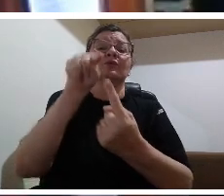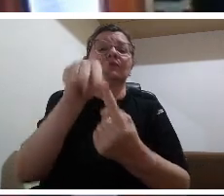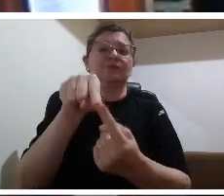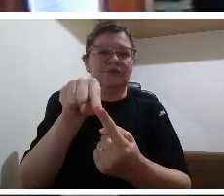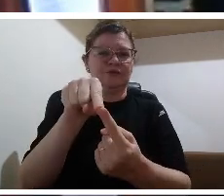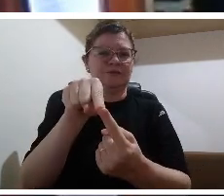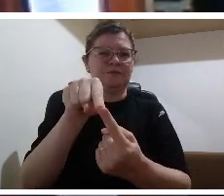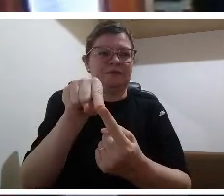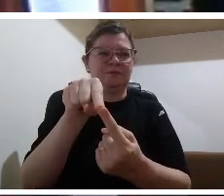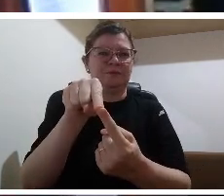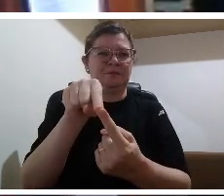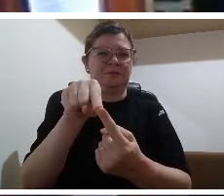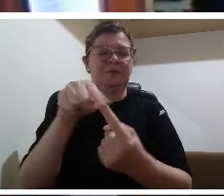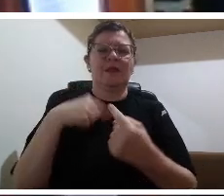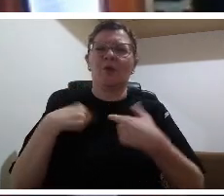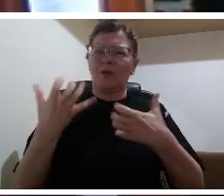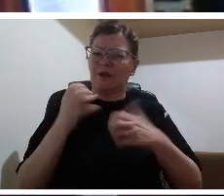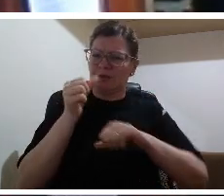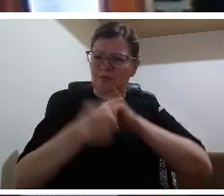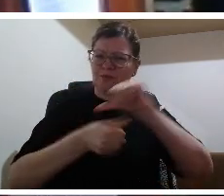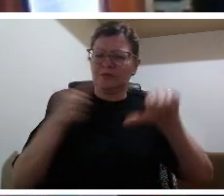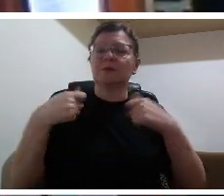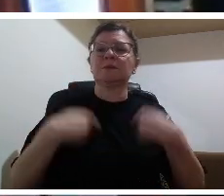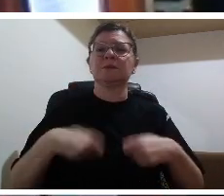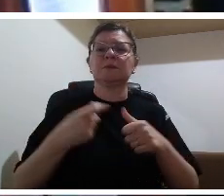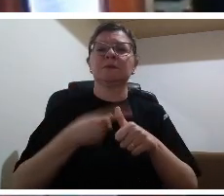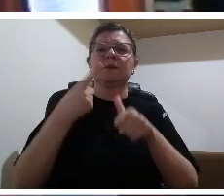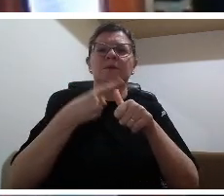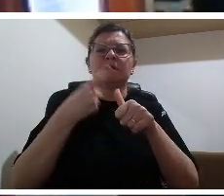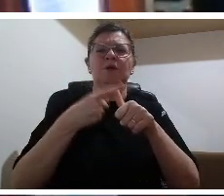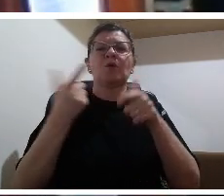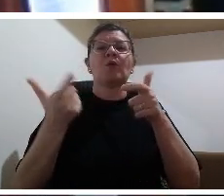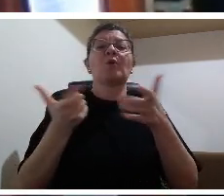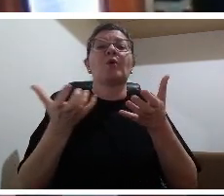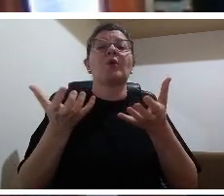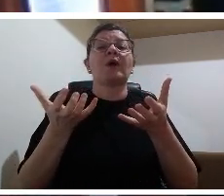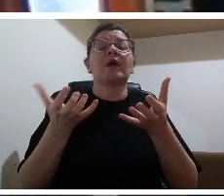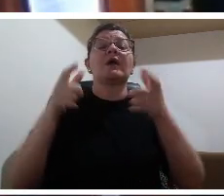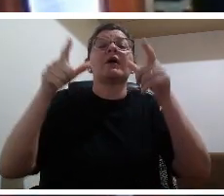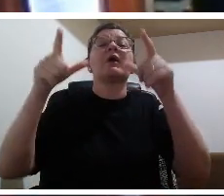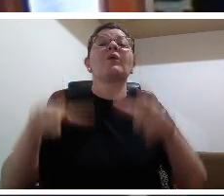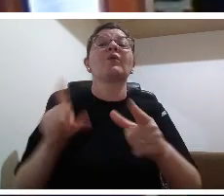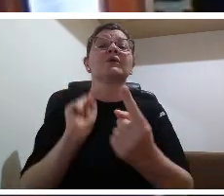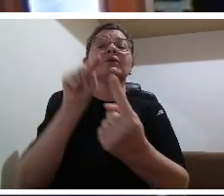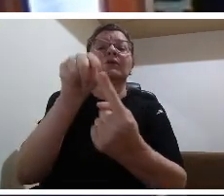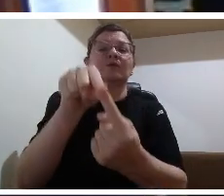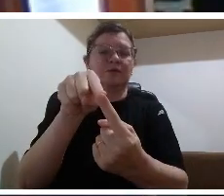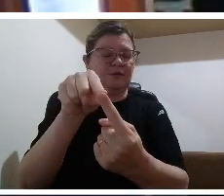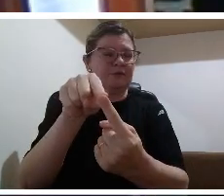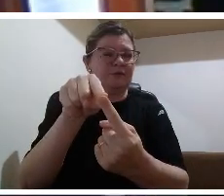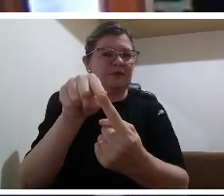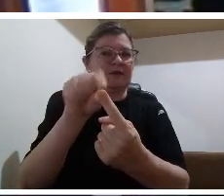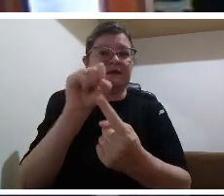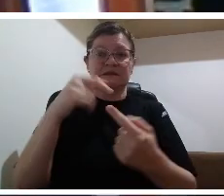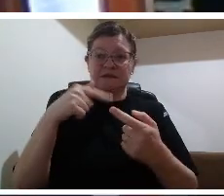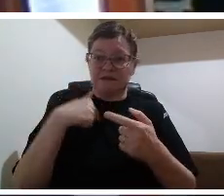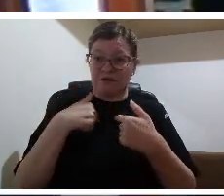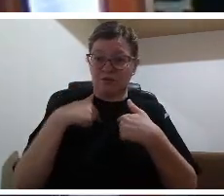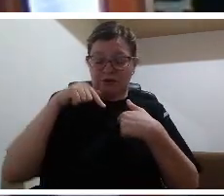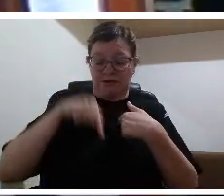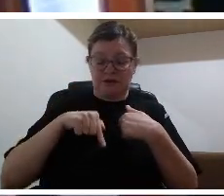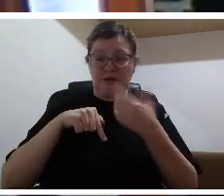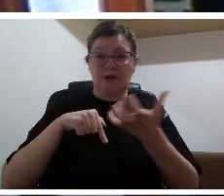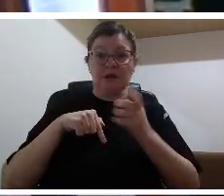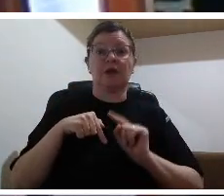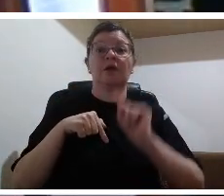e quer se deslocar para lá você tem que ter a clareza de onde está e de onde quer chegar ao menos em